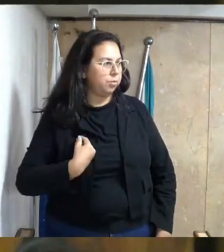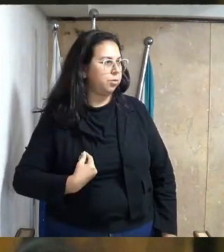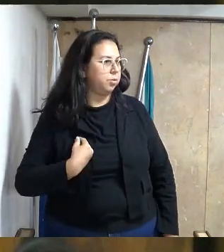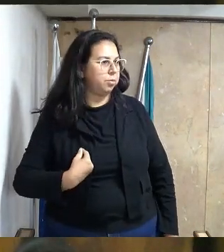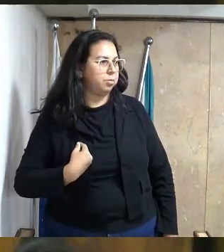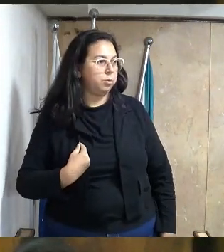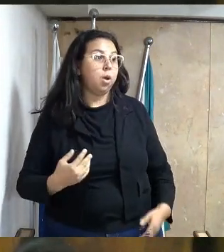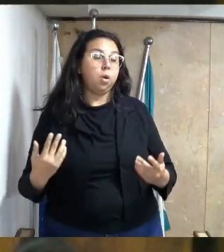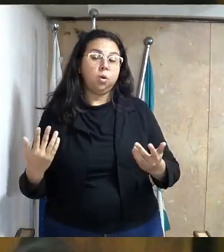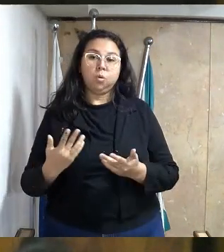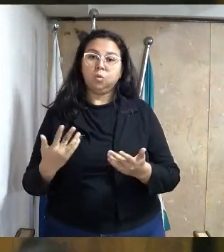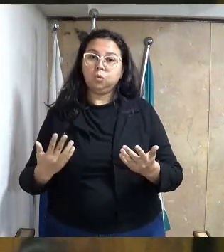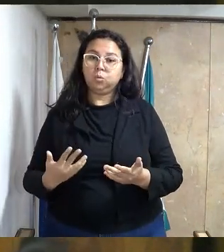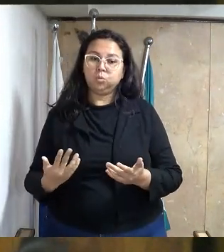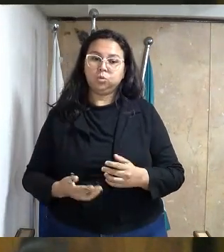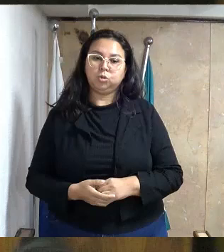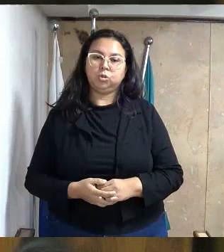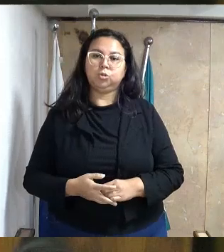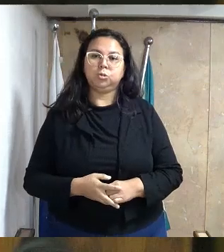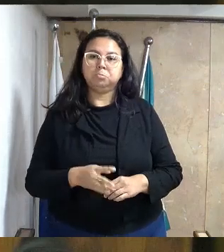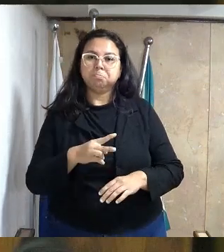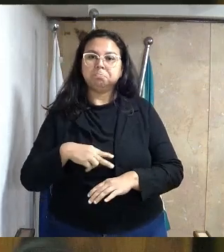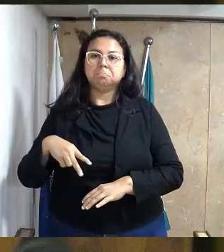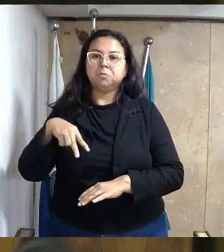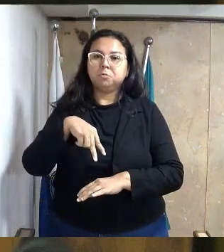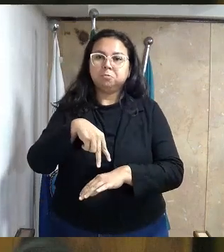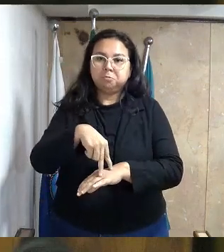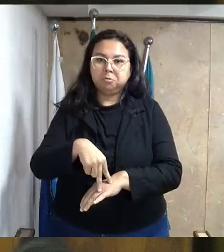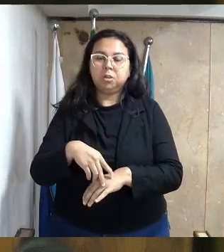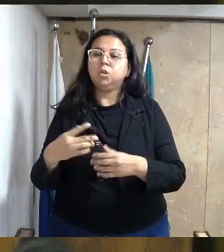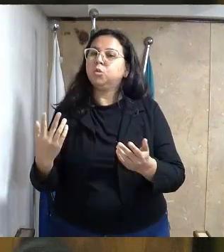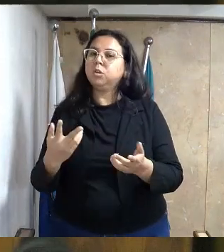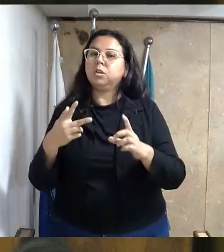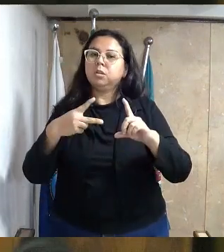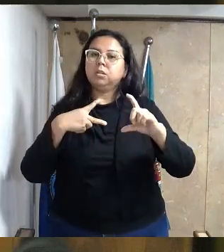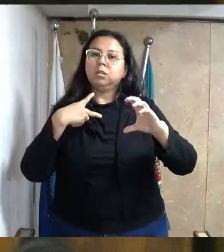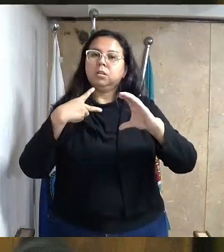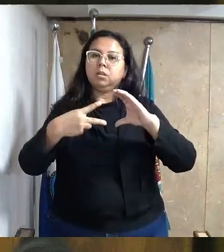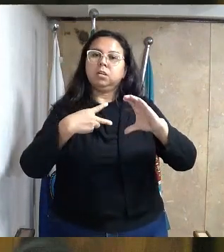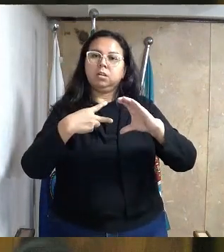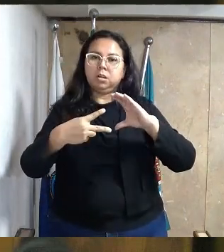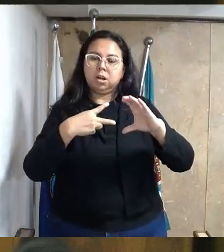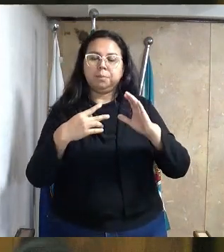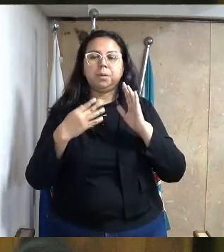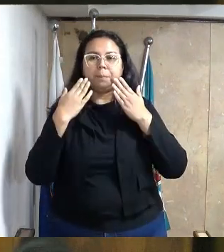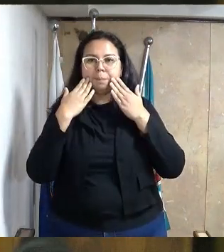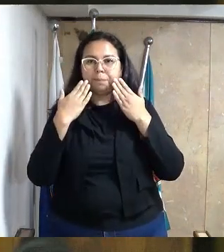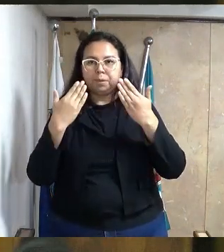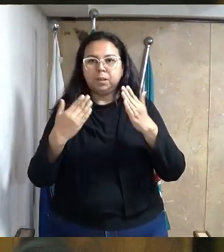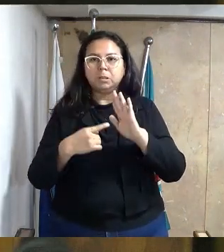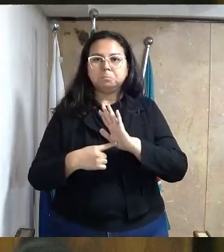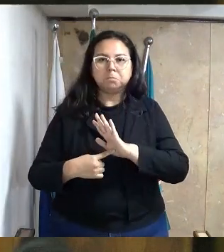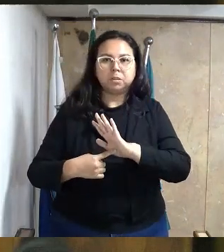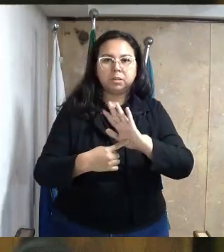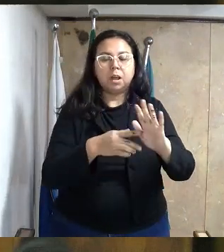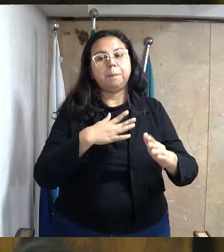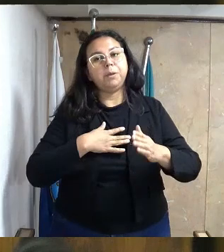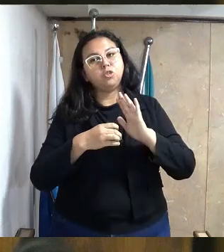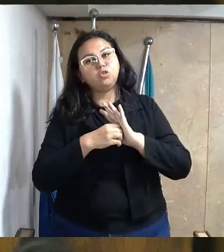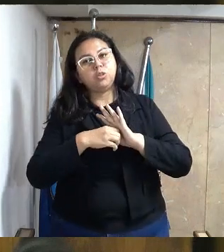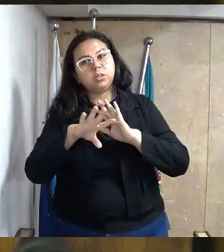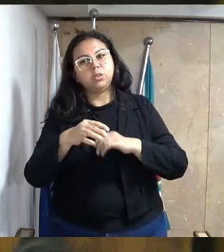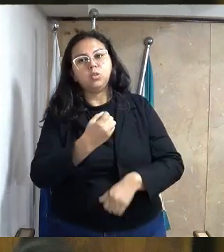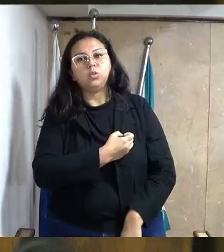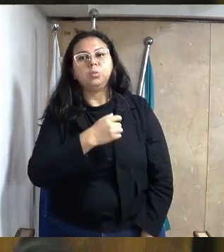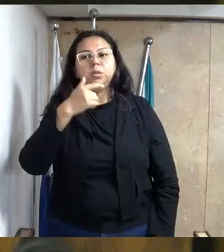Hoje, venho a esta tribuna desta casa legislativa para apresentar a minha indicação parlamentar de